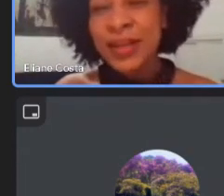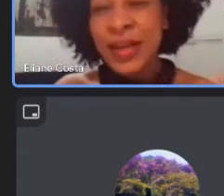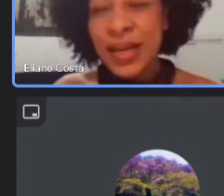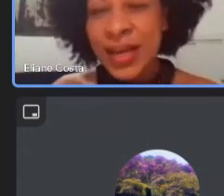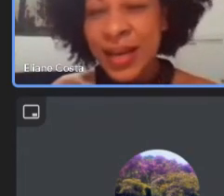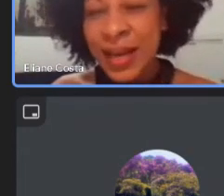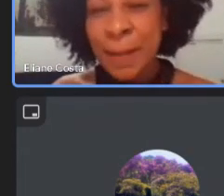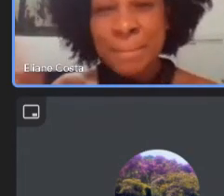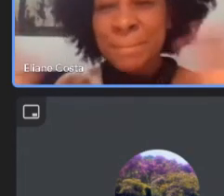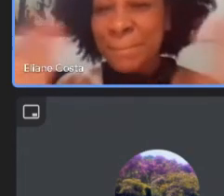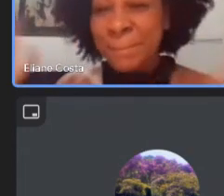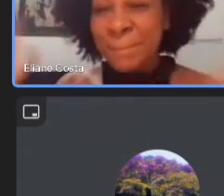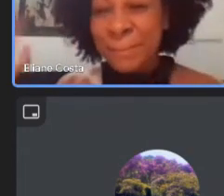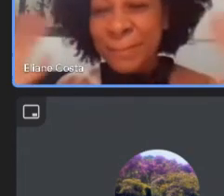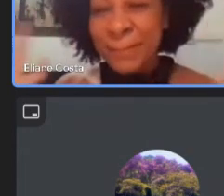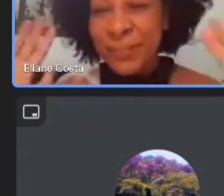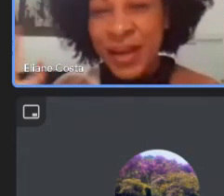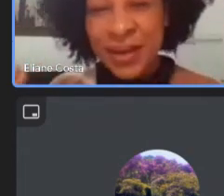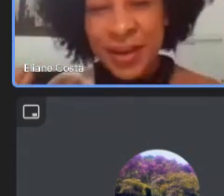Emiliano